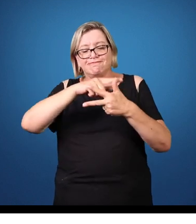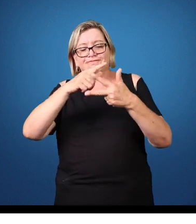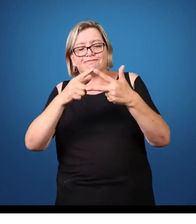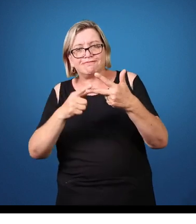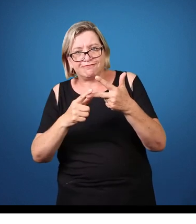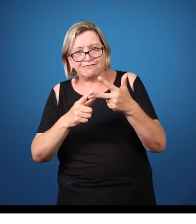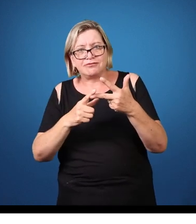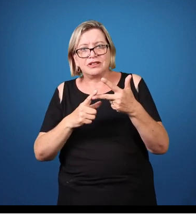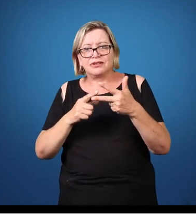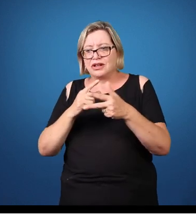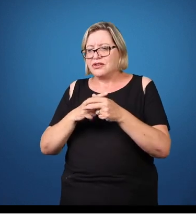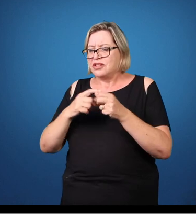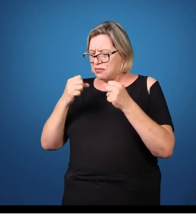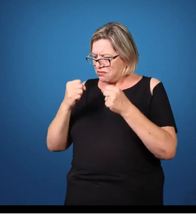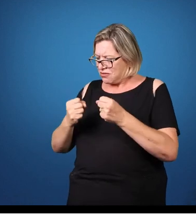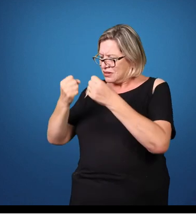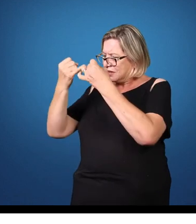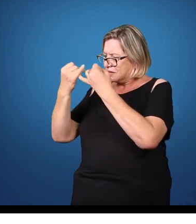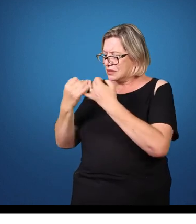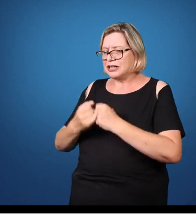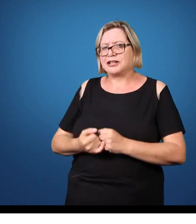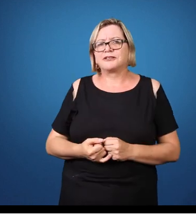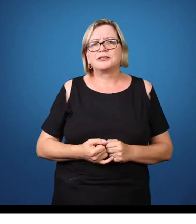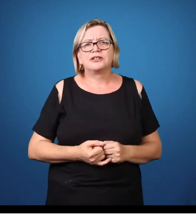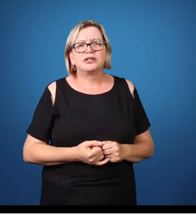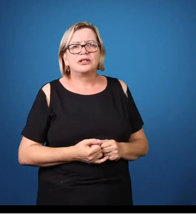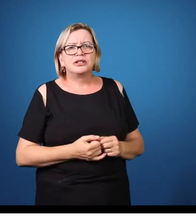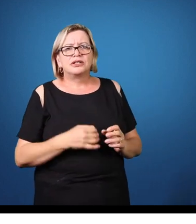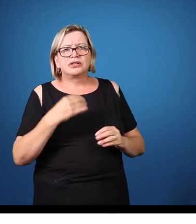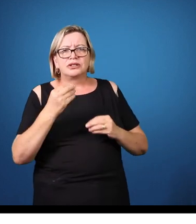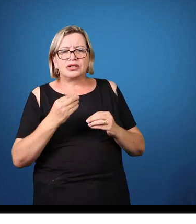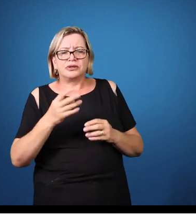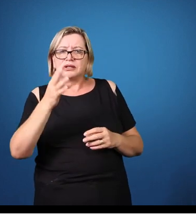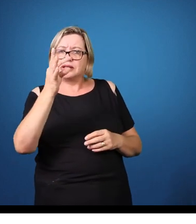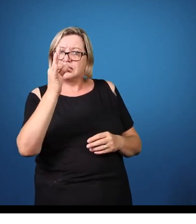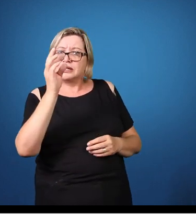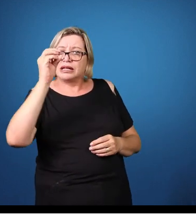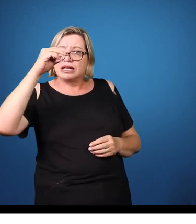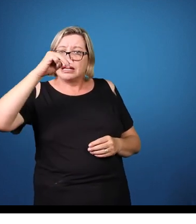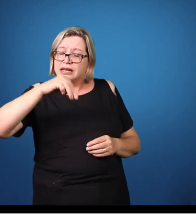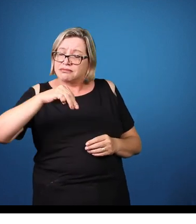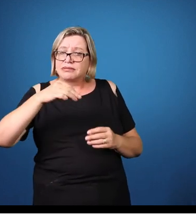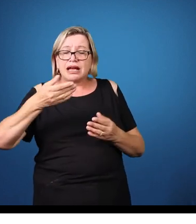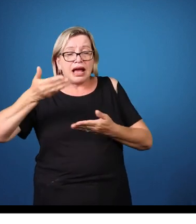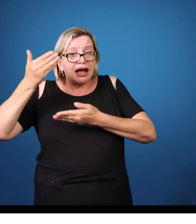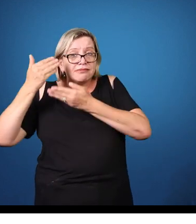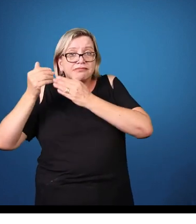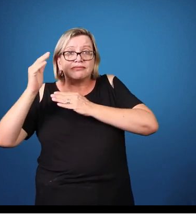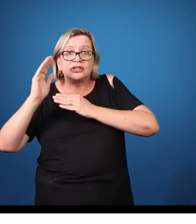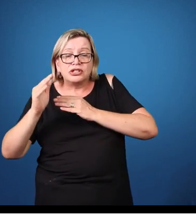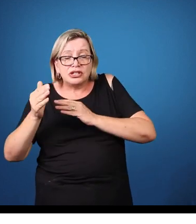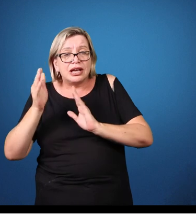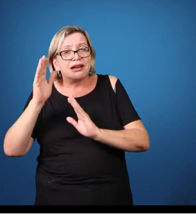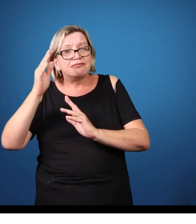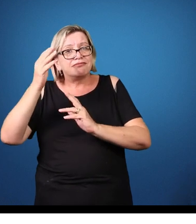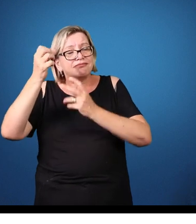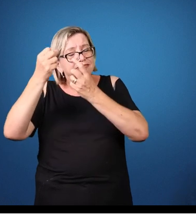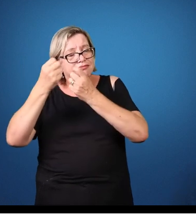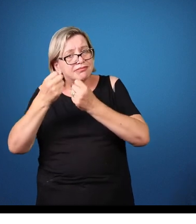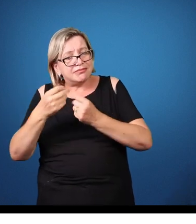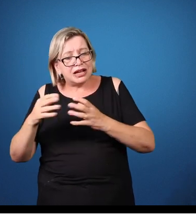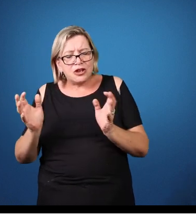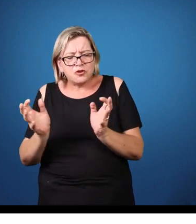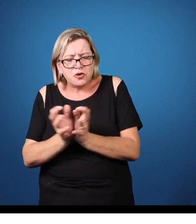transtornos mentais, como eu disse anteriormente, são um grupo muito grande de tipos